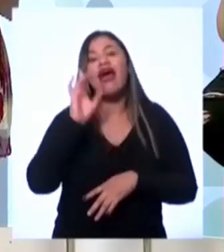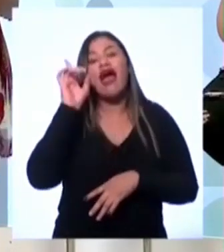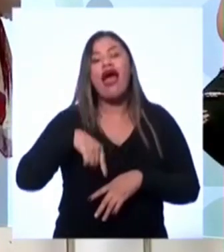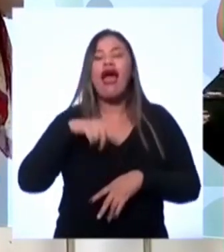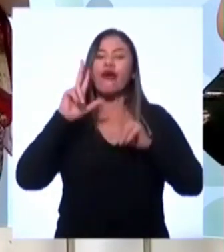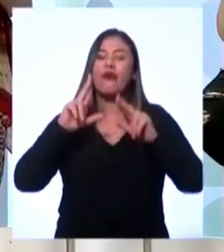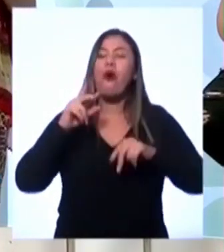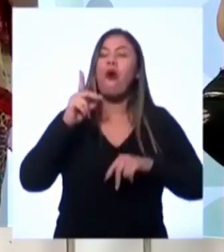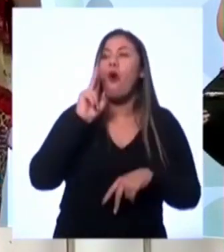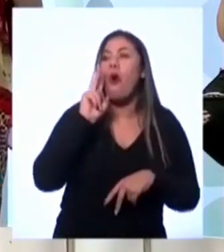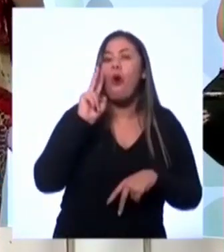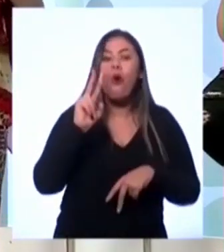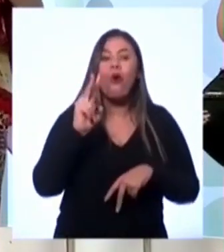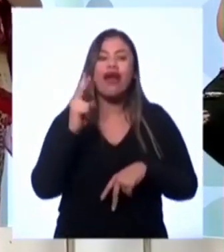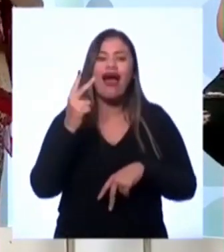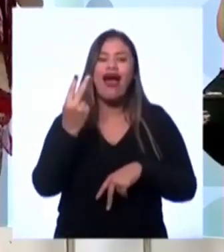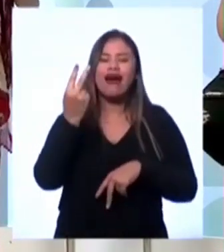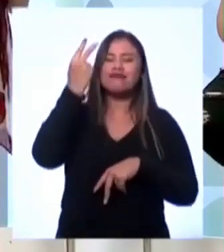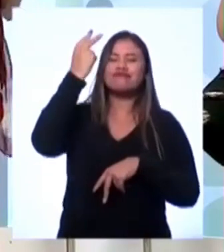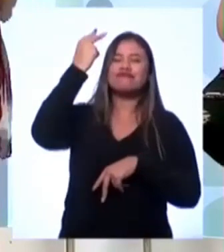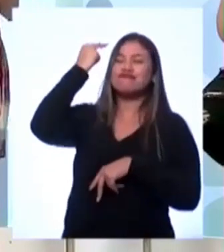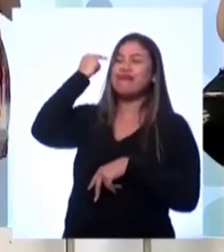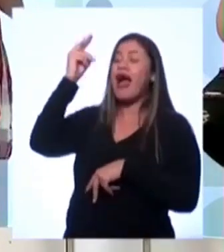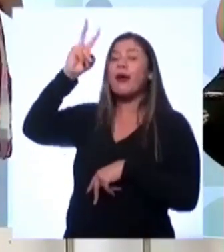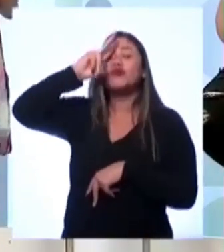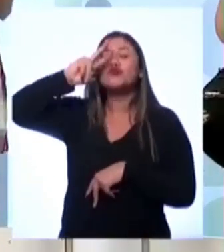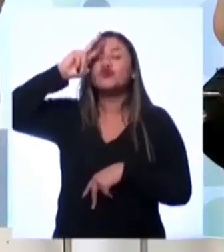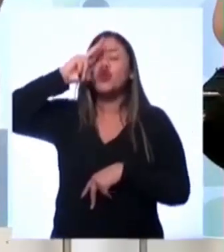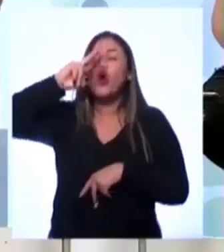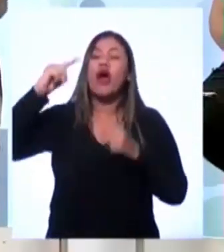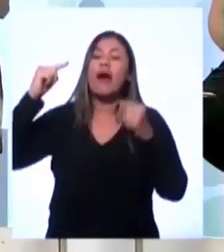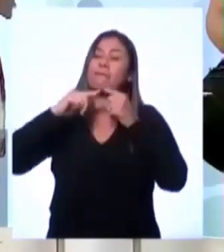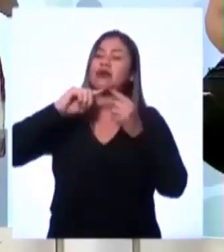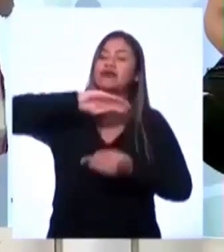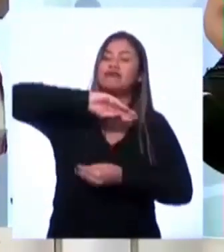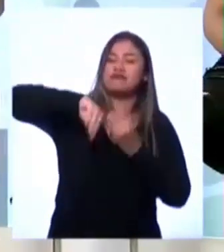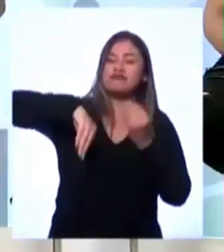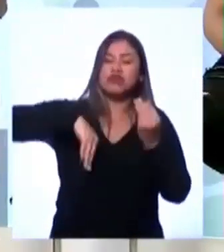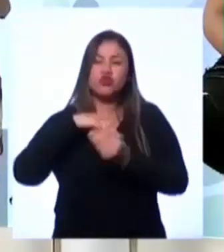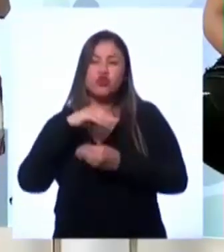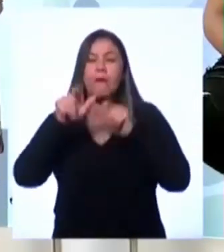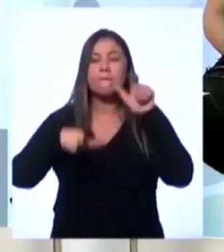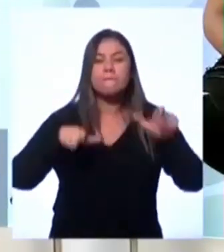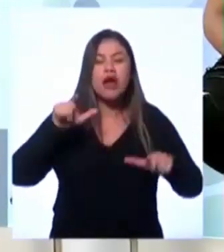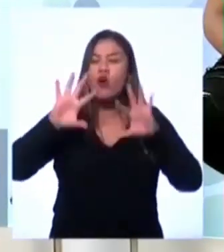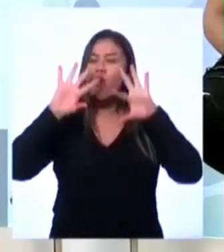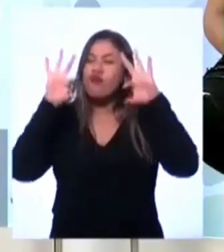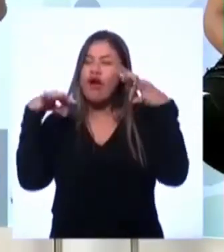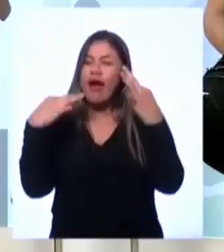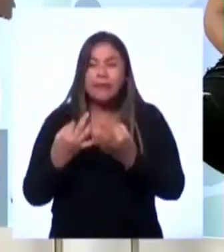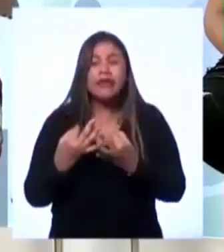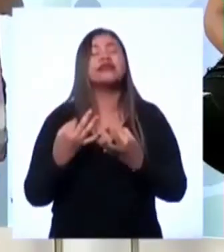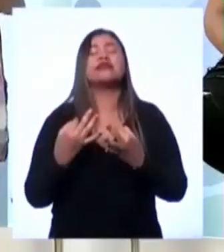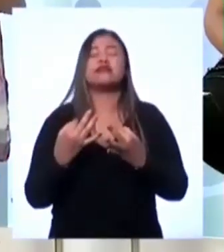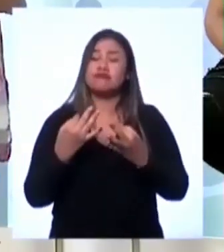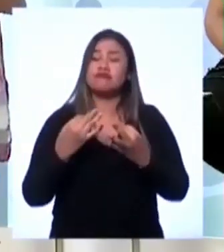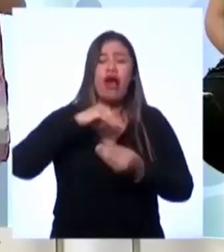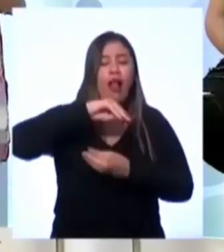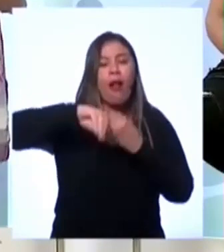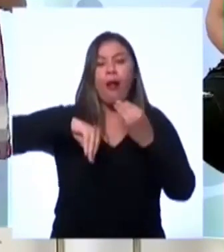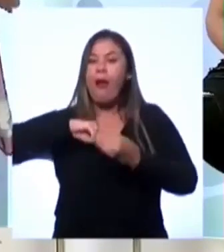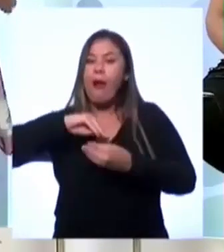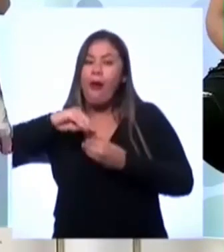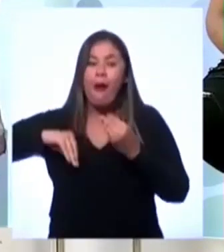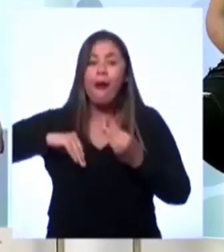olhar para a nossa história e entender que somos uma mistura, né, de indivíduos, de indivíduos, famílias, assim também existe